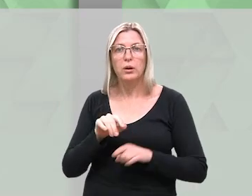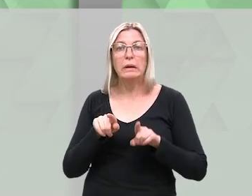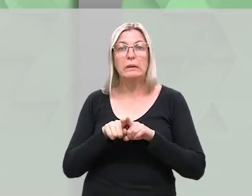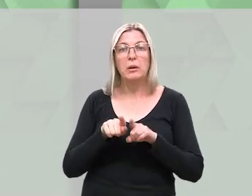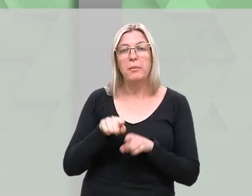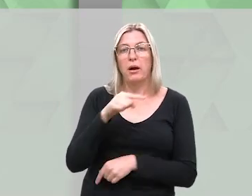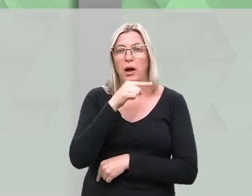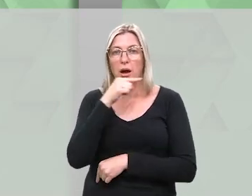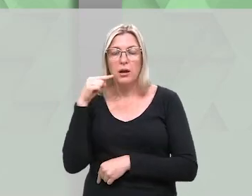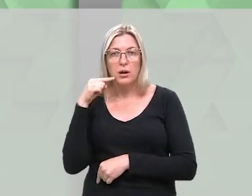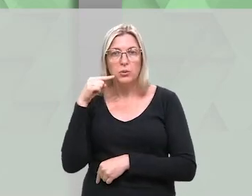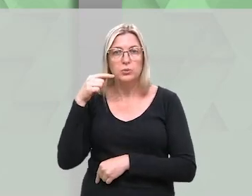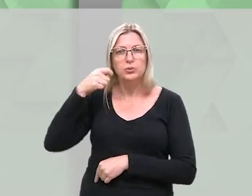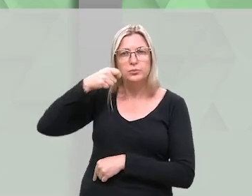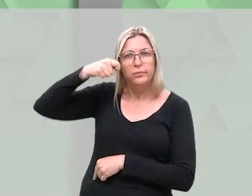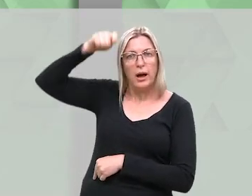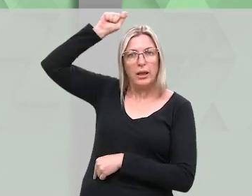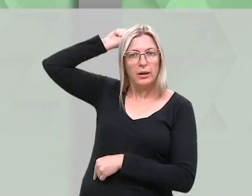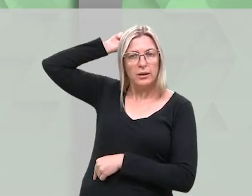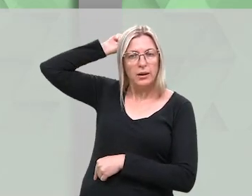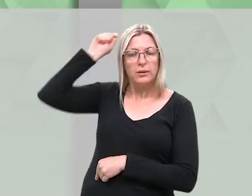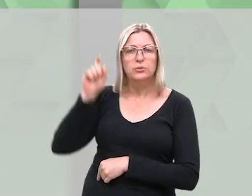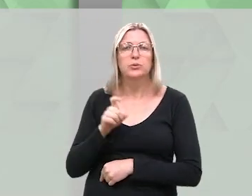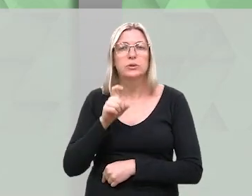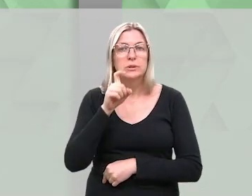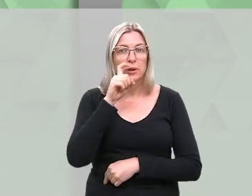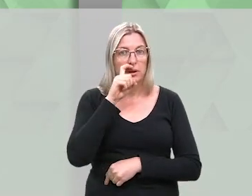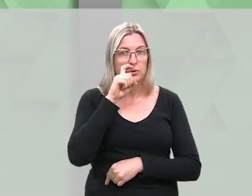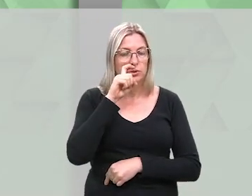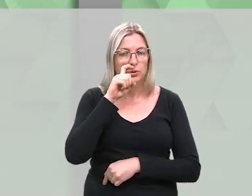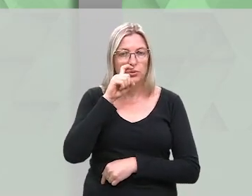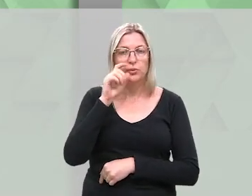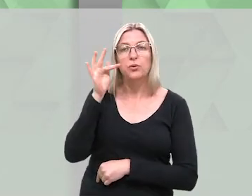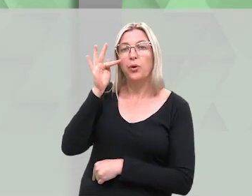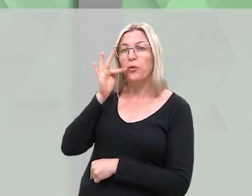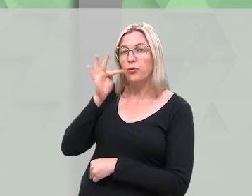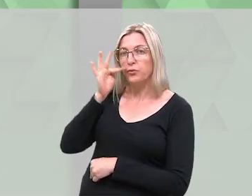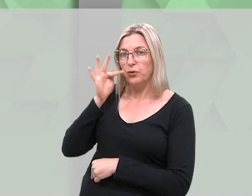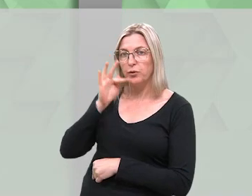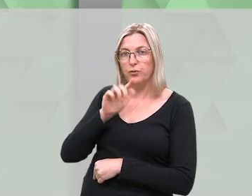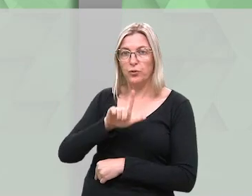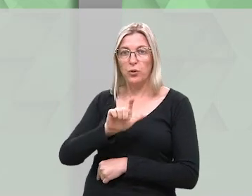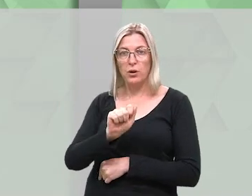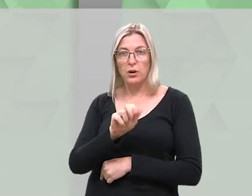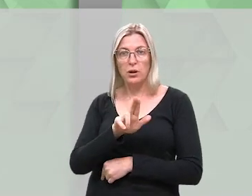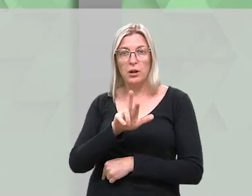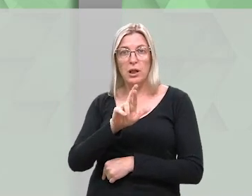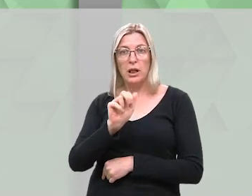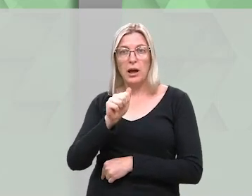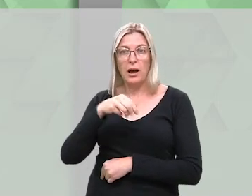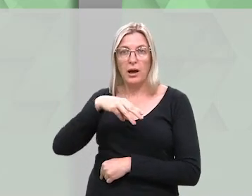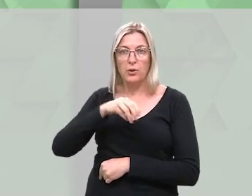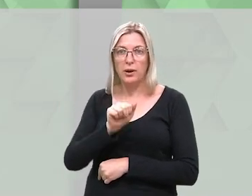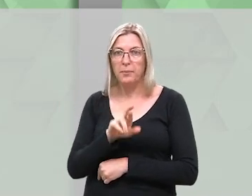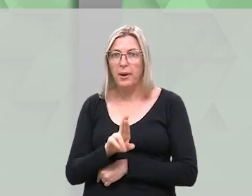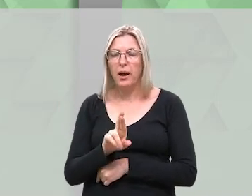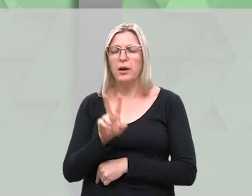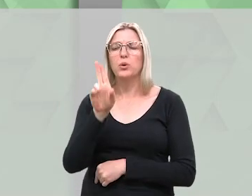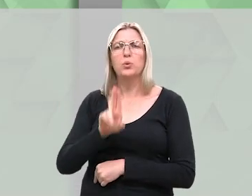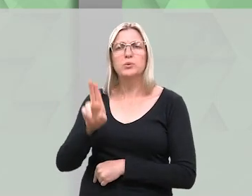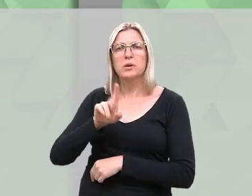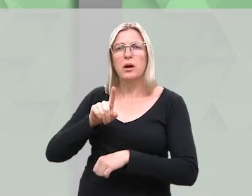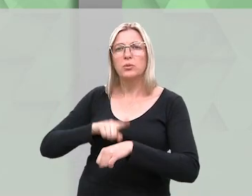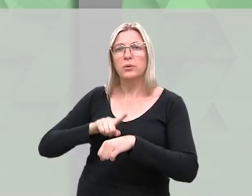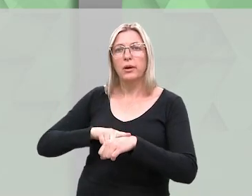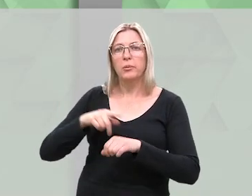Rony Gabriel, Claudemir de Araújo, Anacleto Zanella, Sérgio Alves Bento, João Francisco Parente e Laura Mar Marcon Pertili